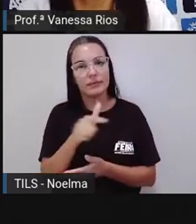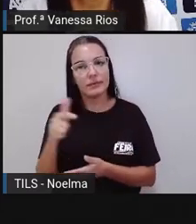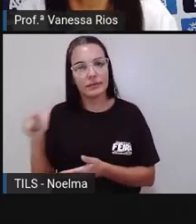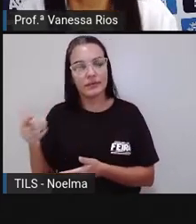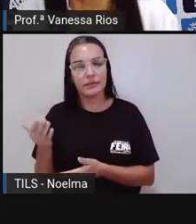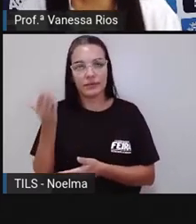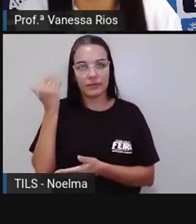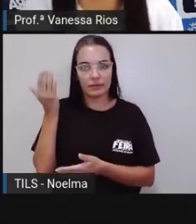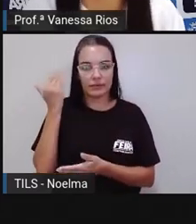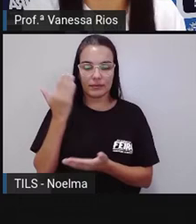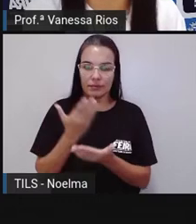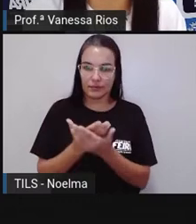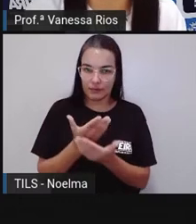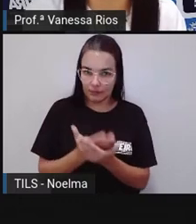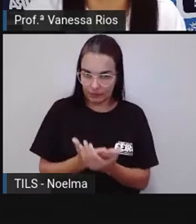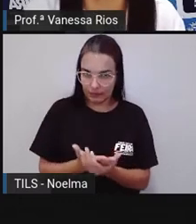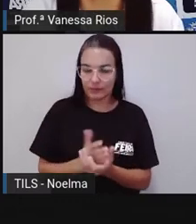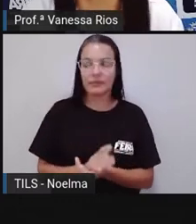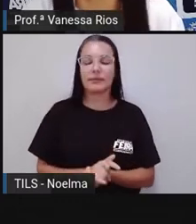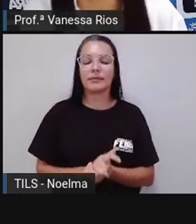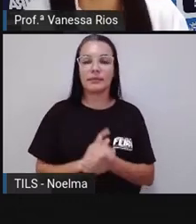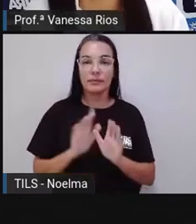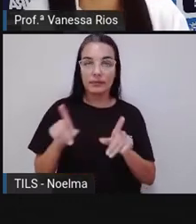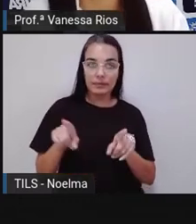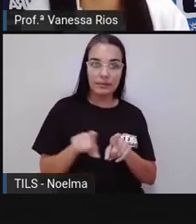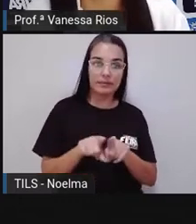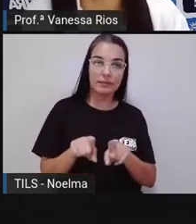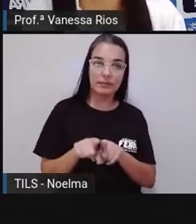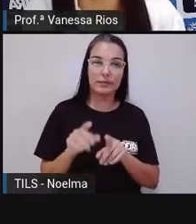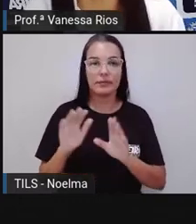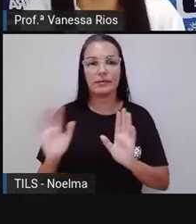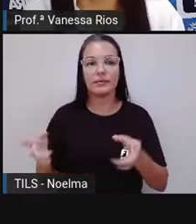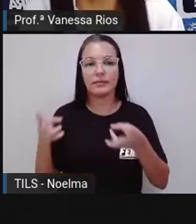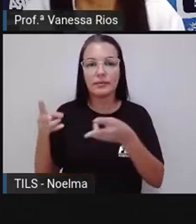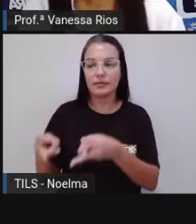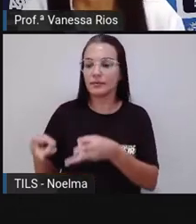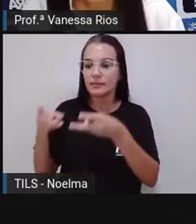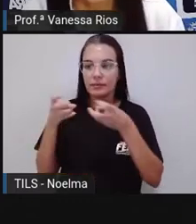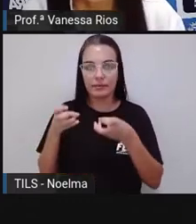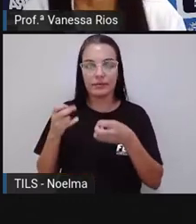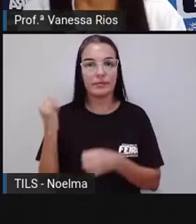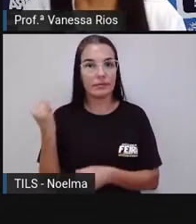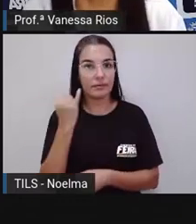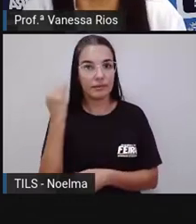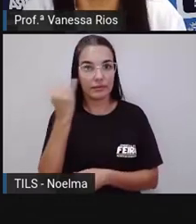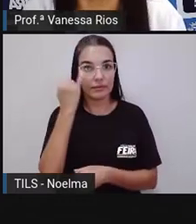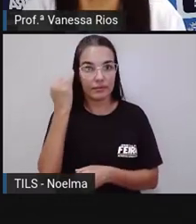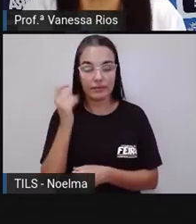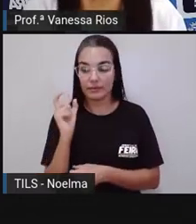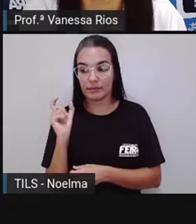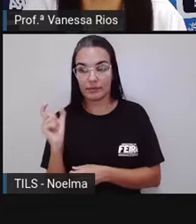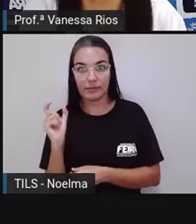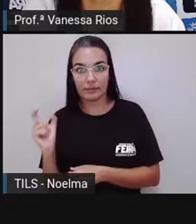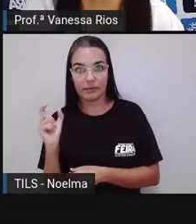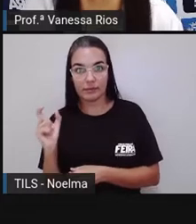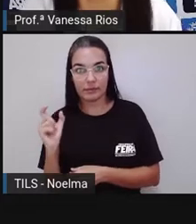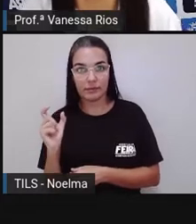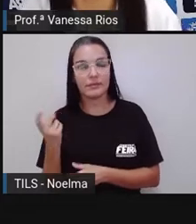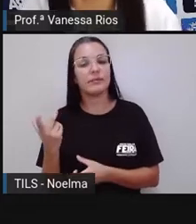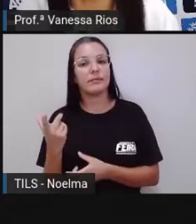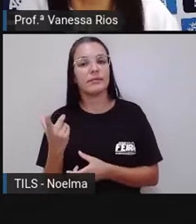anteriores. A gente já percebeu aí a importância das palavras no processo de comunicação,